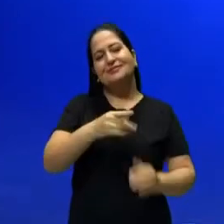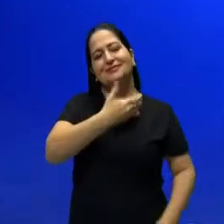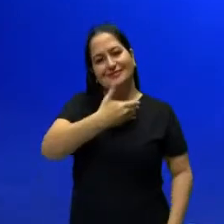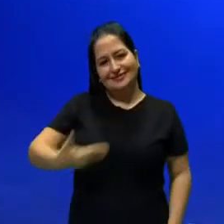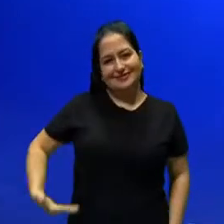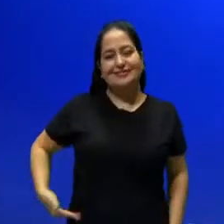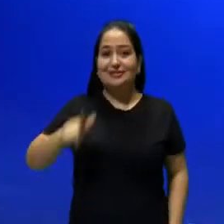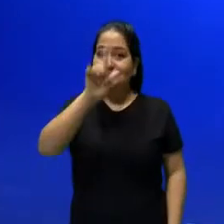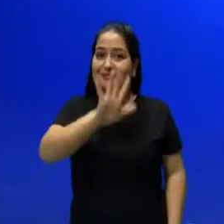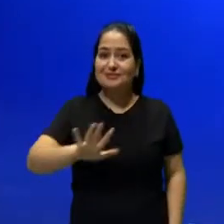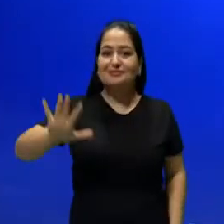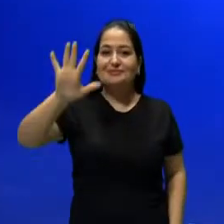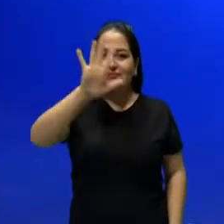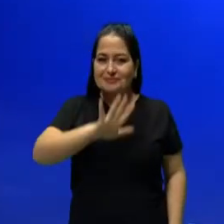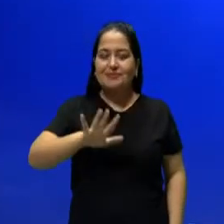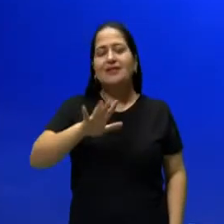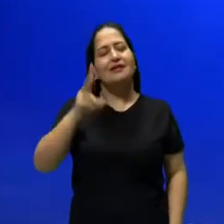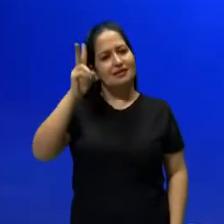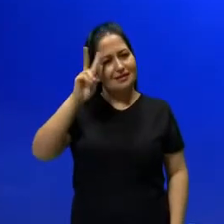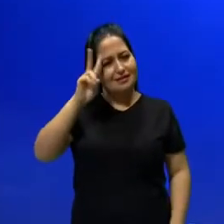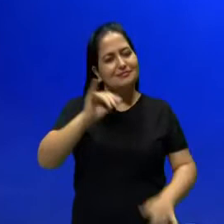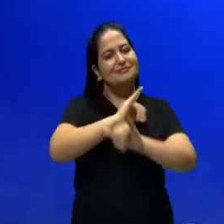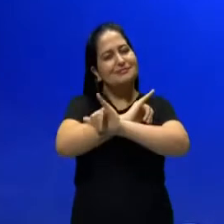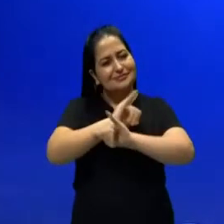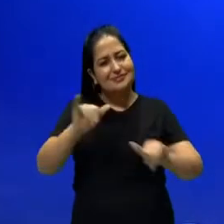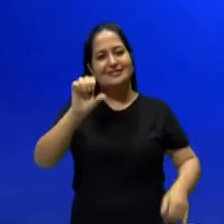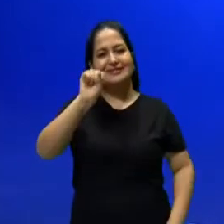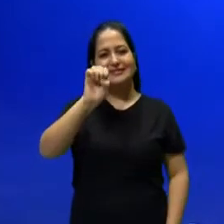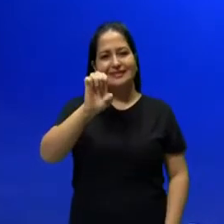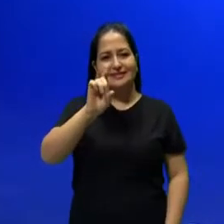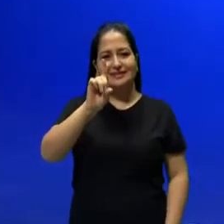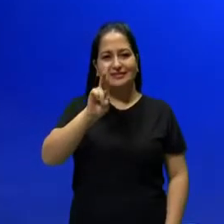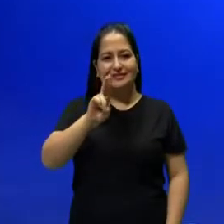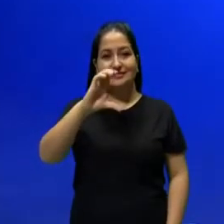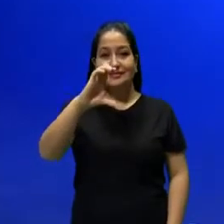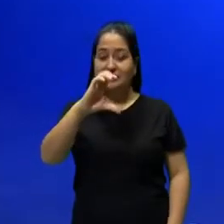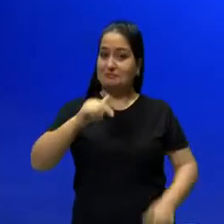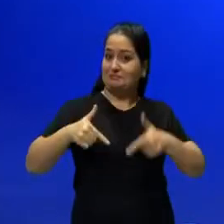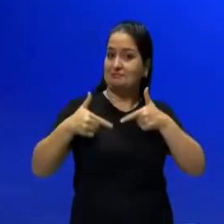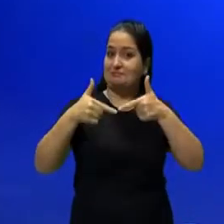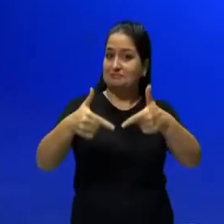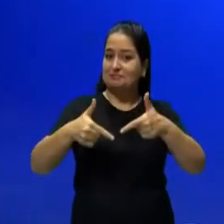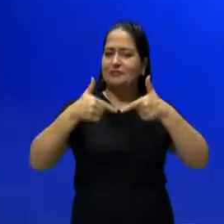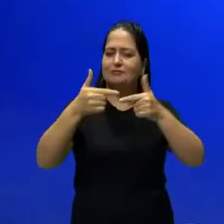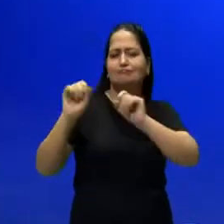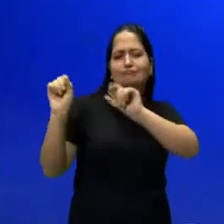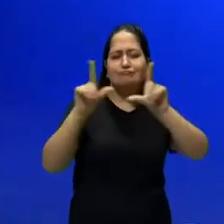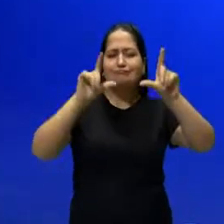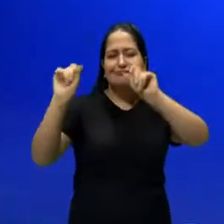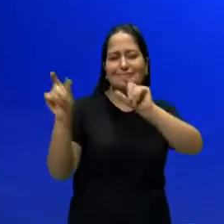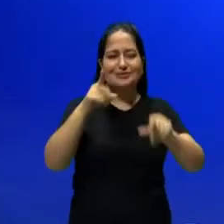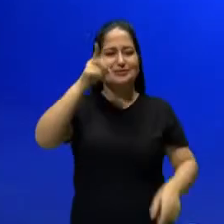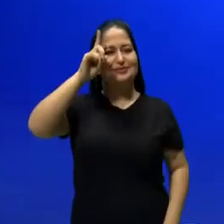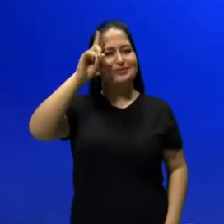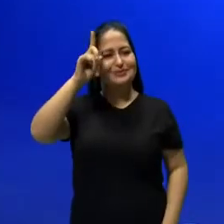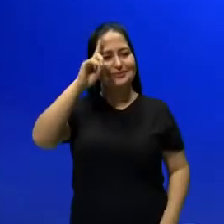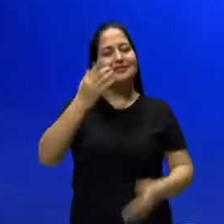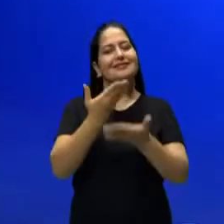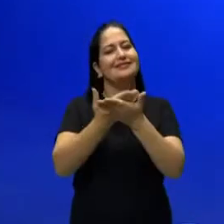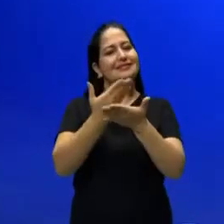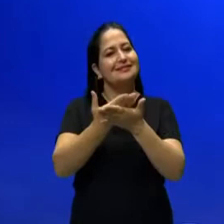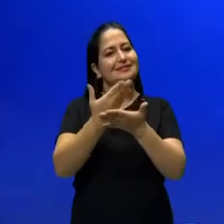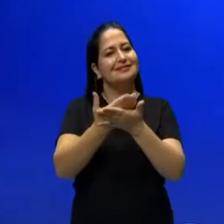Goiás. Lembrando que esse é um projeto Seduque em Ação, que terá programas diários com aulas para o Ensino Médio.